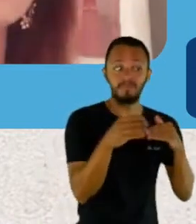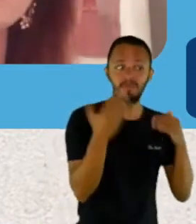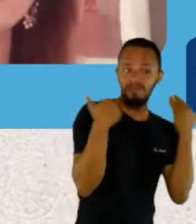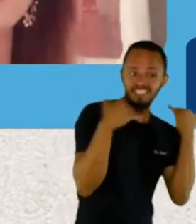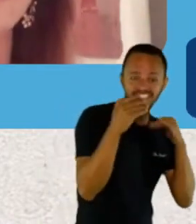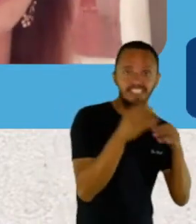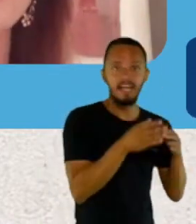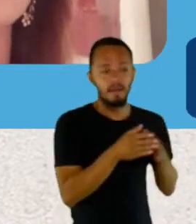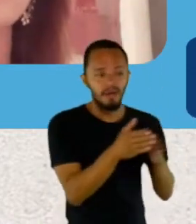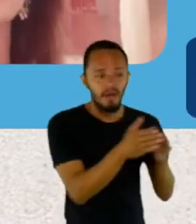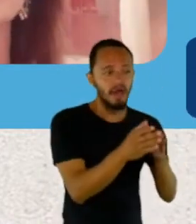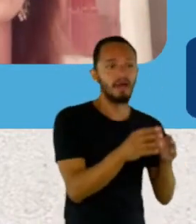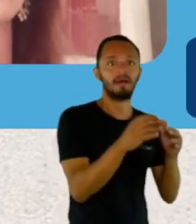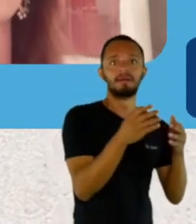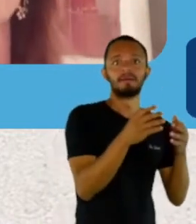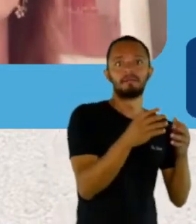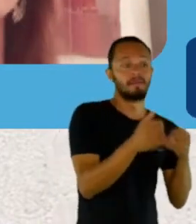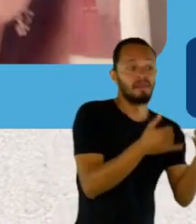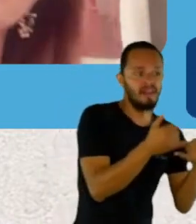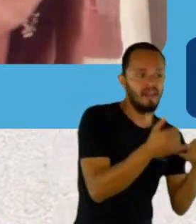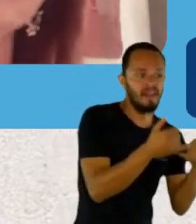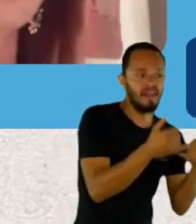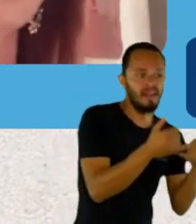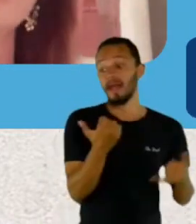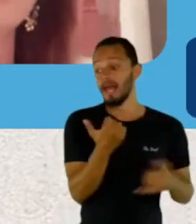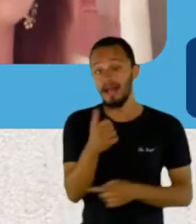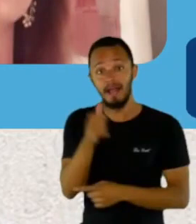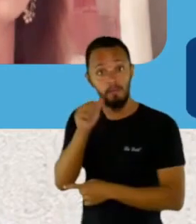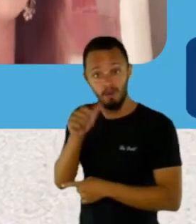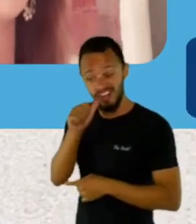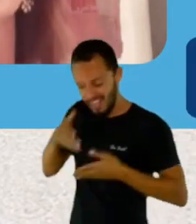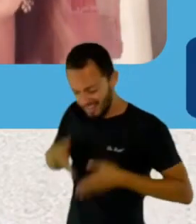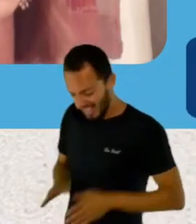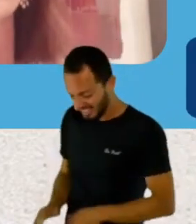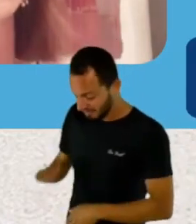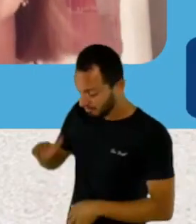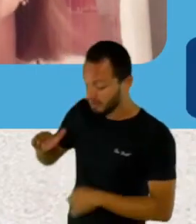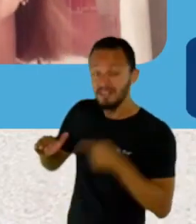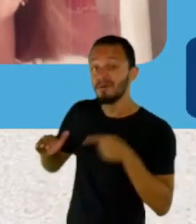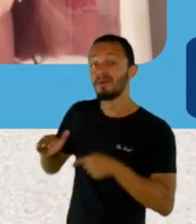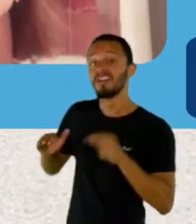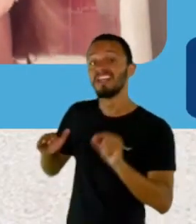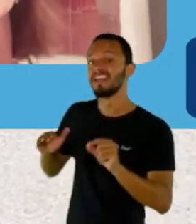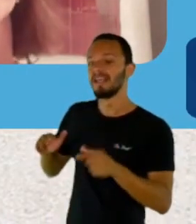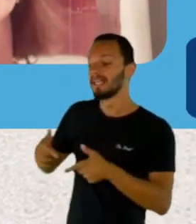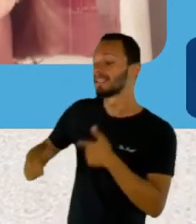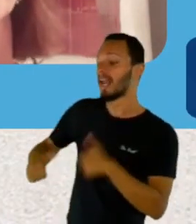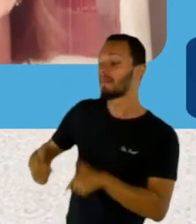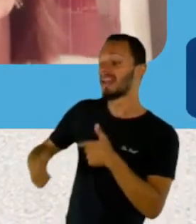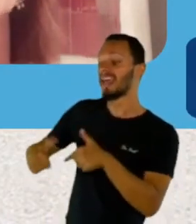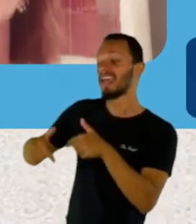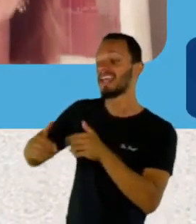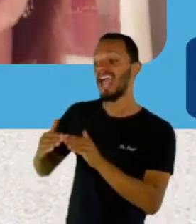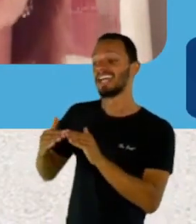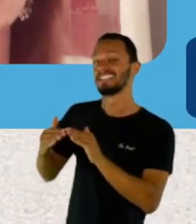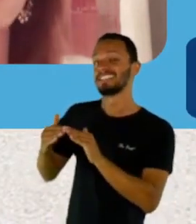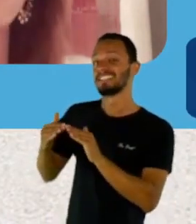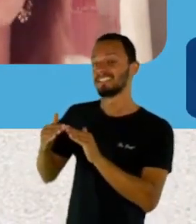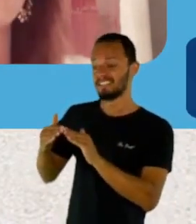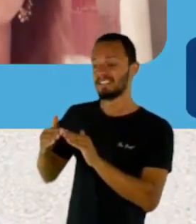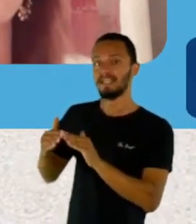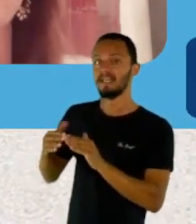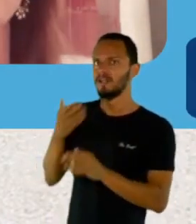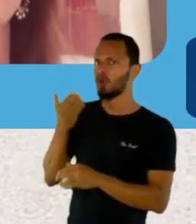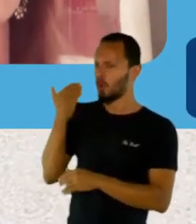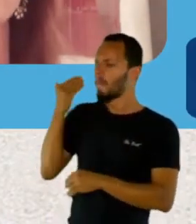Então, antes da gente reclamar do que está acontecendo hoje, vamos olhar para dentro de casa e ver como é que eu crio o meu filho ou a minha filha, quais os conceitos